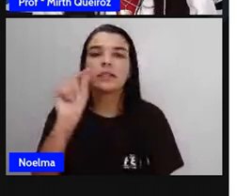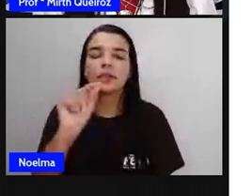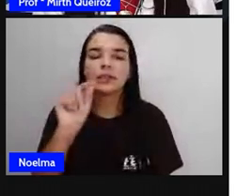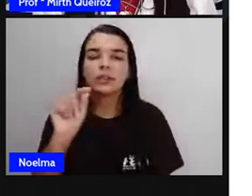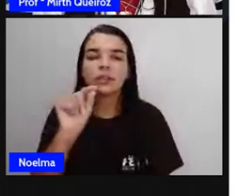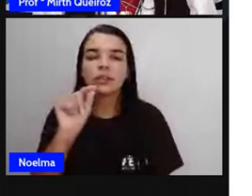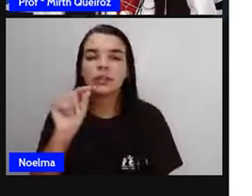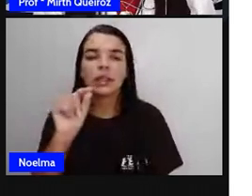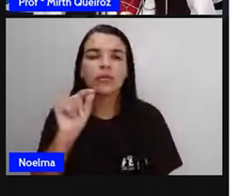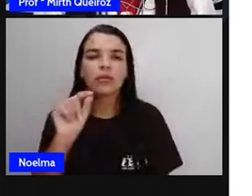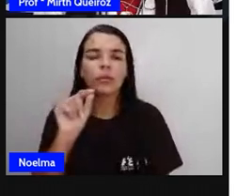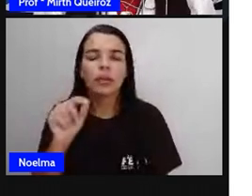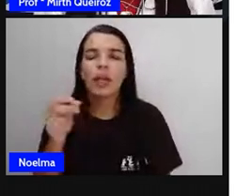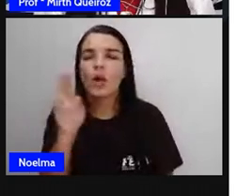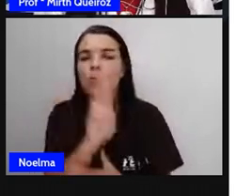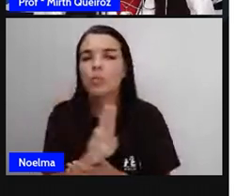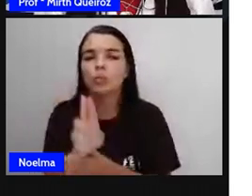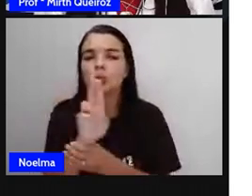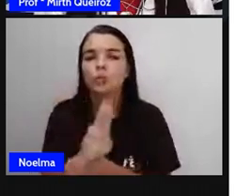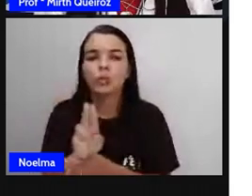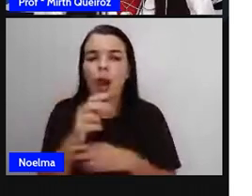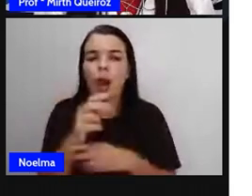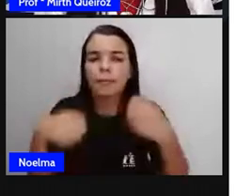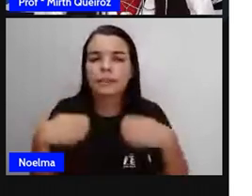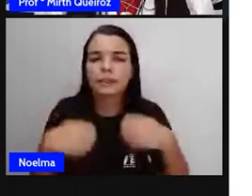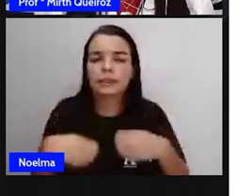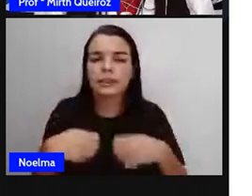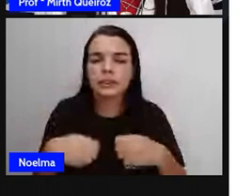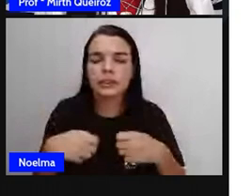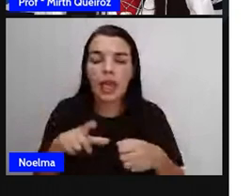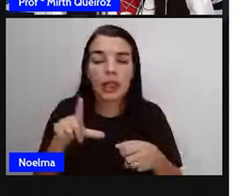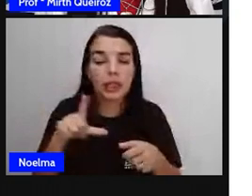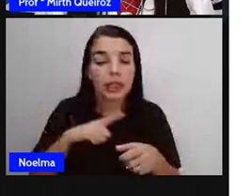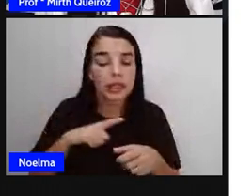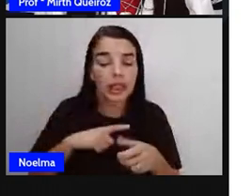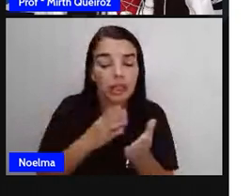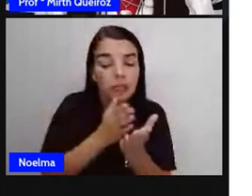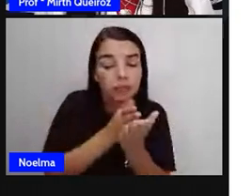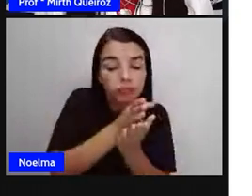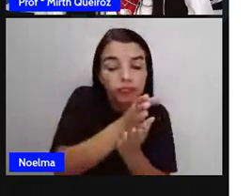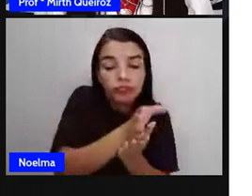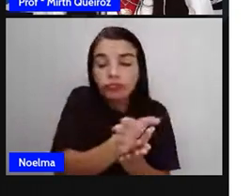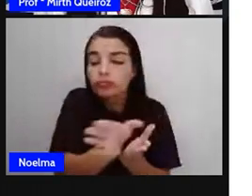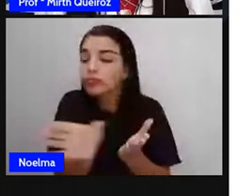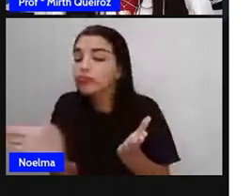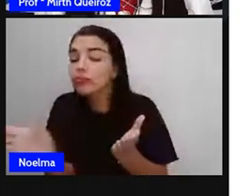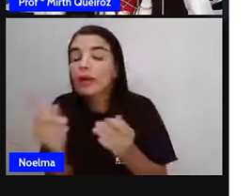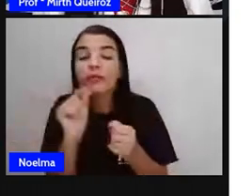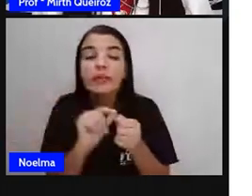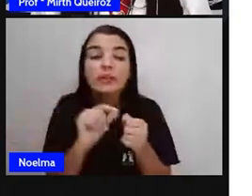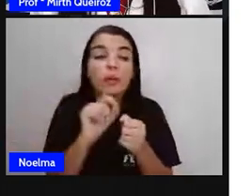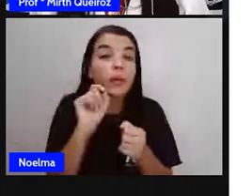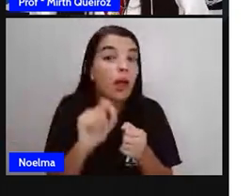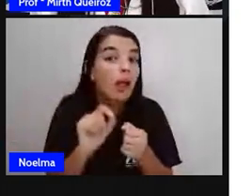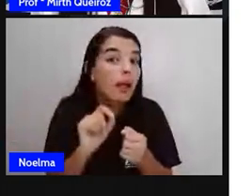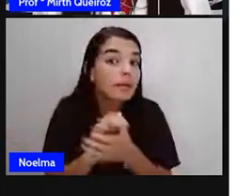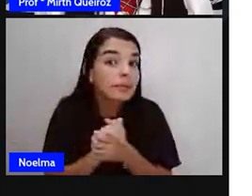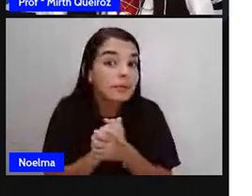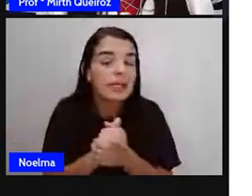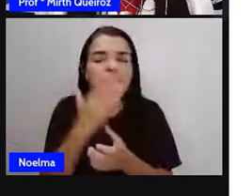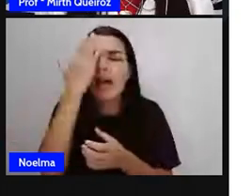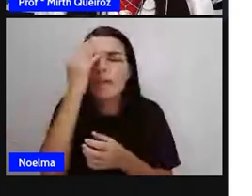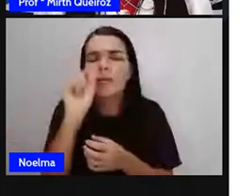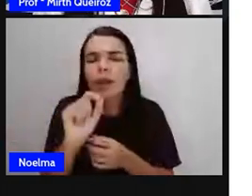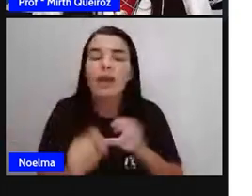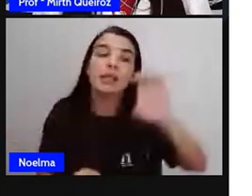De que itens se fazem necessários na hora de produzir um percurso? A prova já disse para vocês. Saber o que é direita e